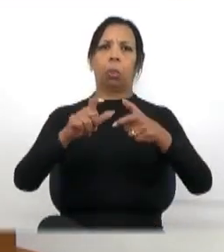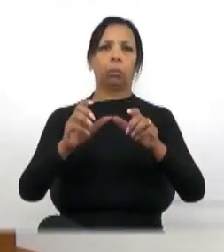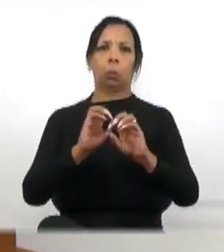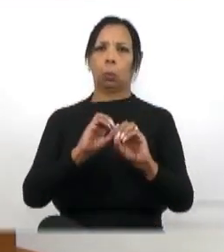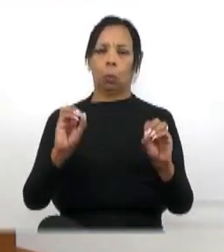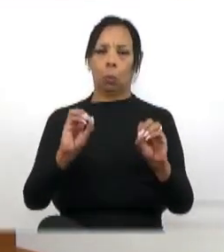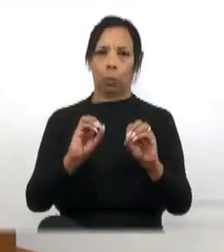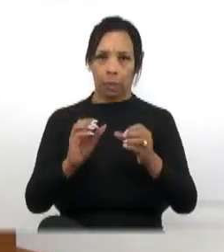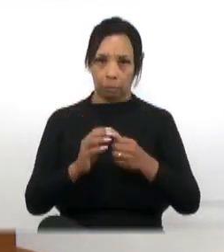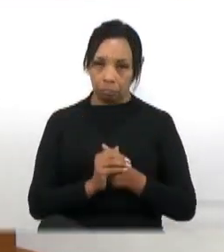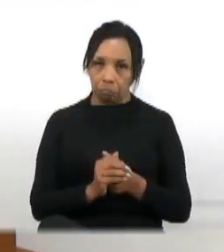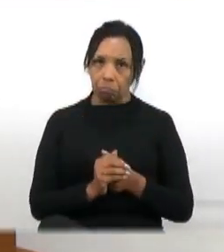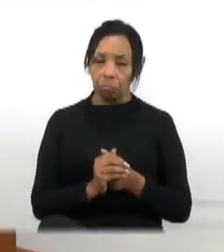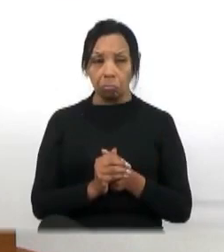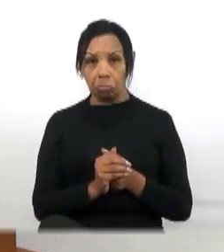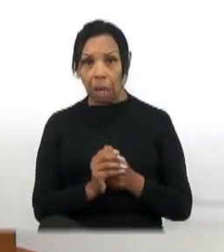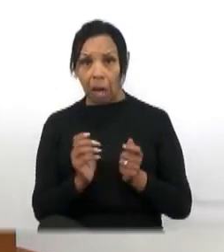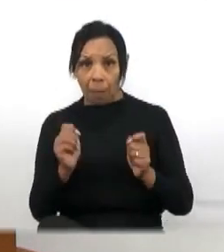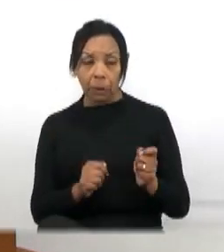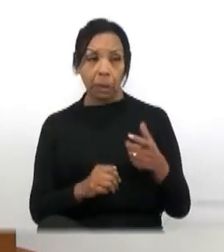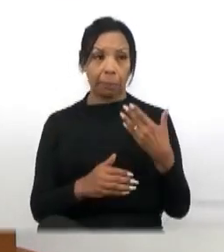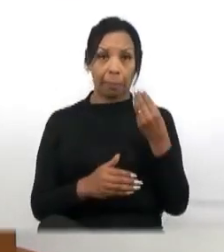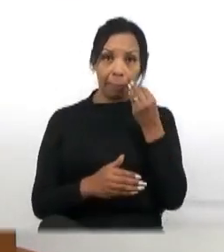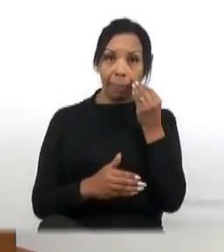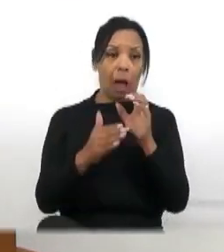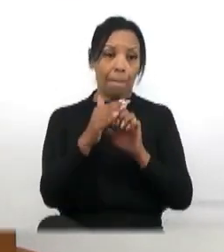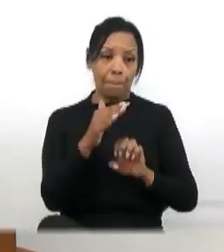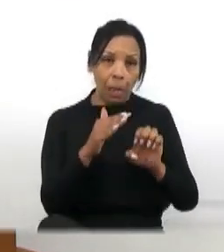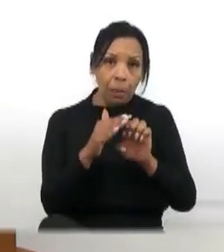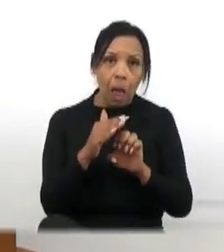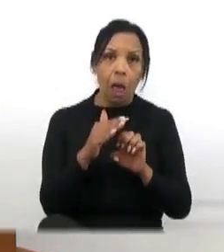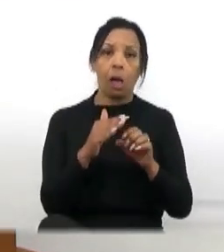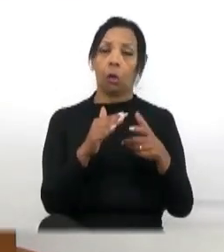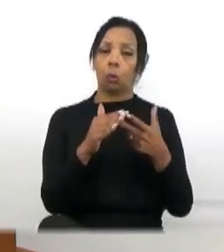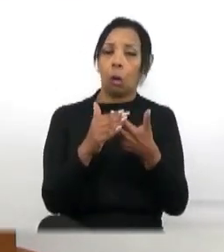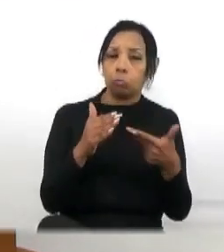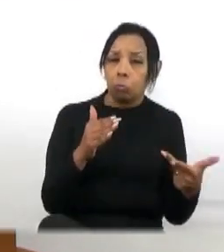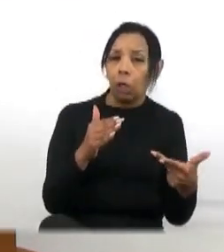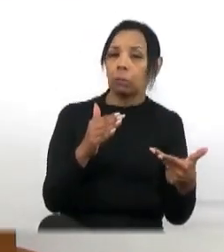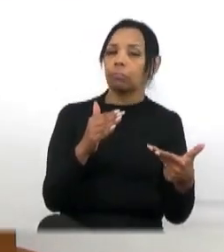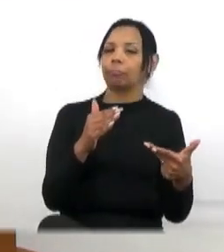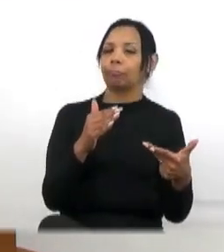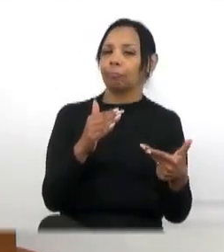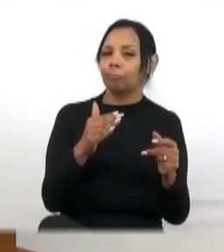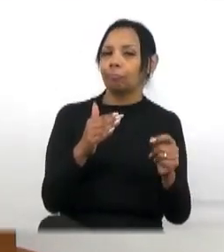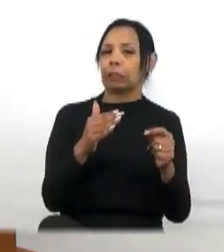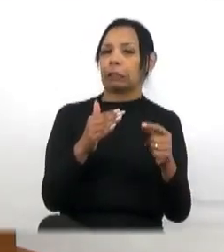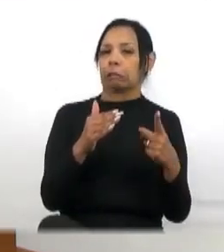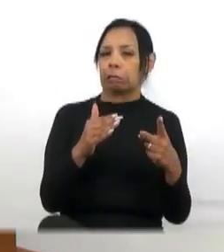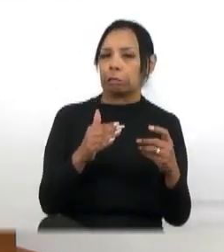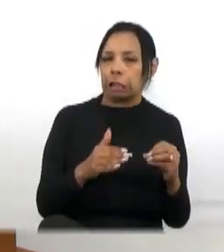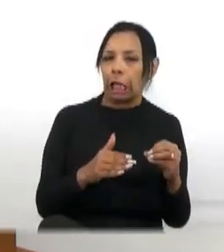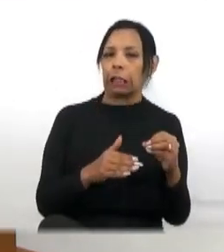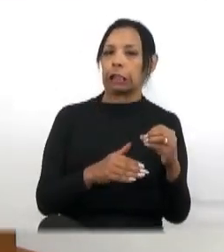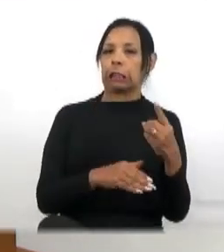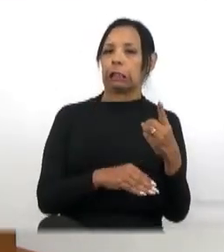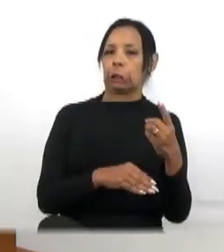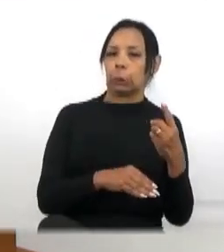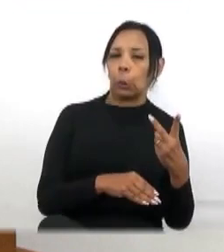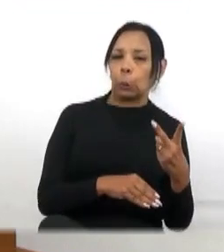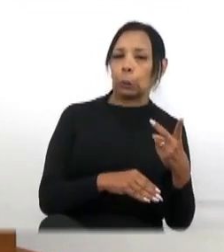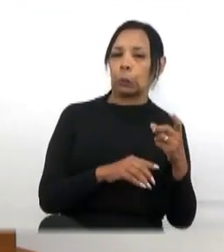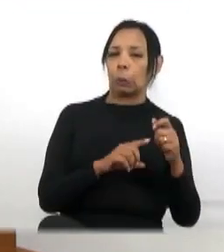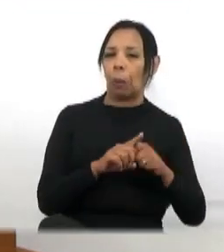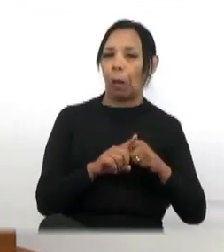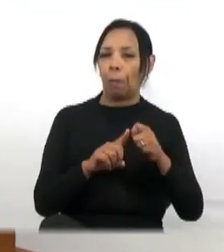Qualquer pessoa que quer empreender aqui na nossa cidade, fica aí 10, 12 meses esperando sair